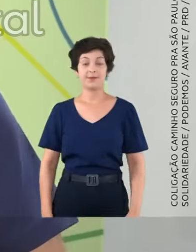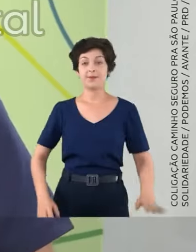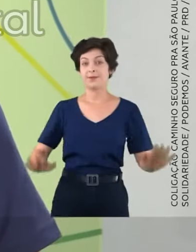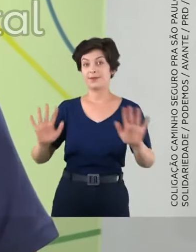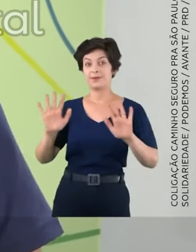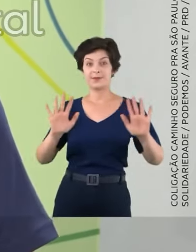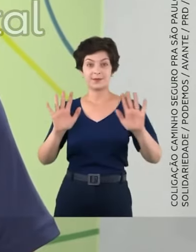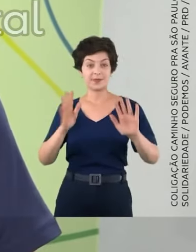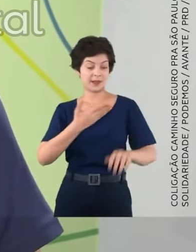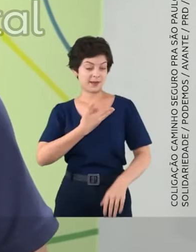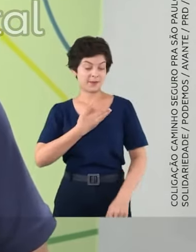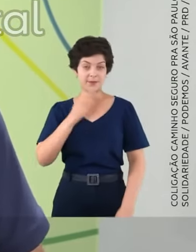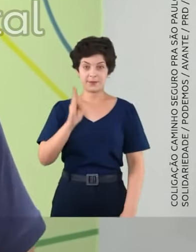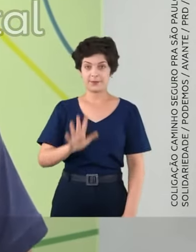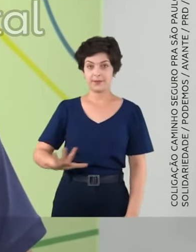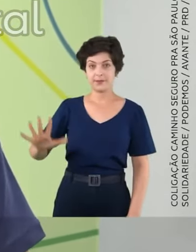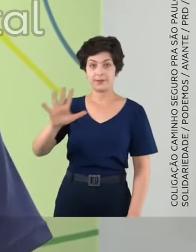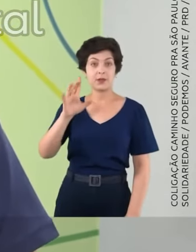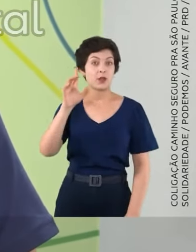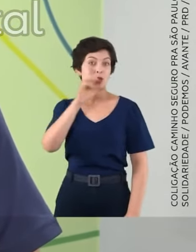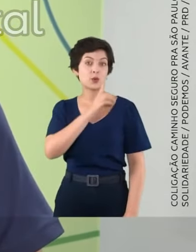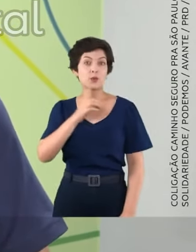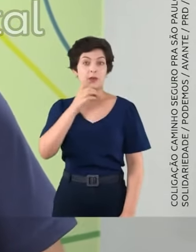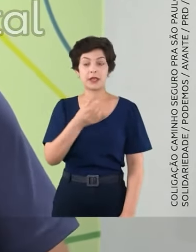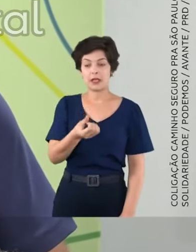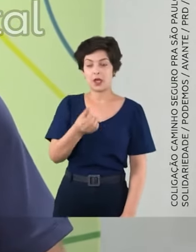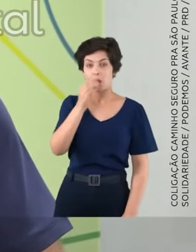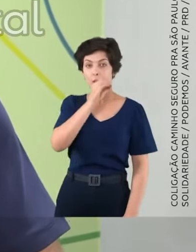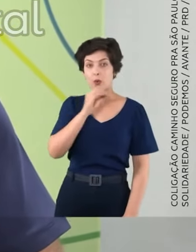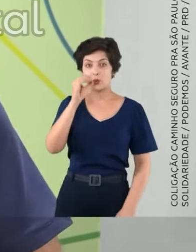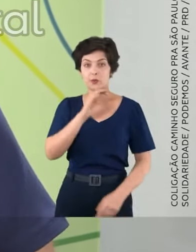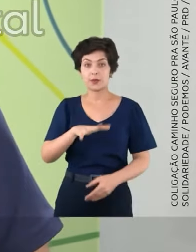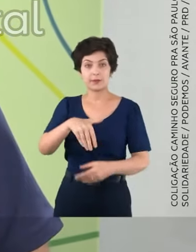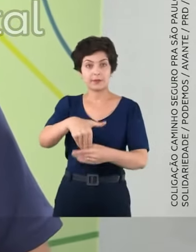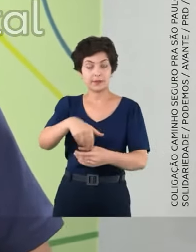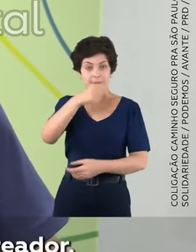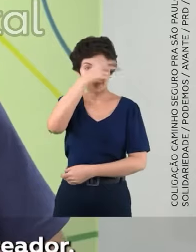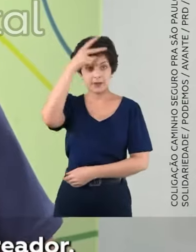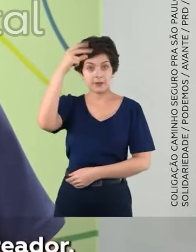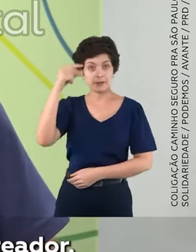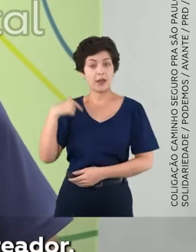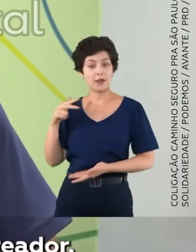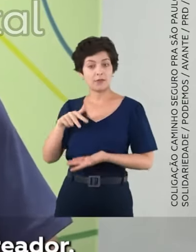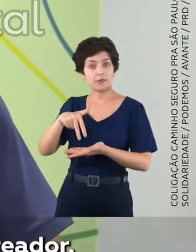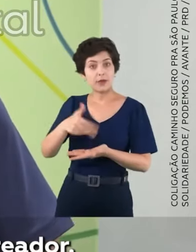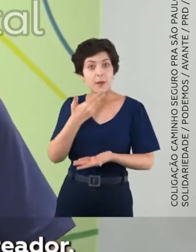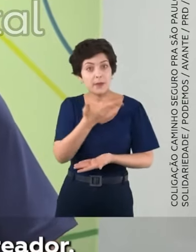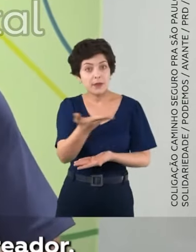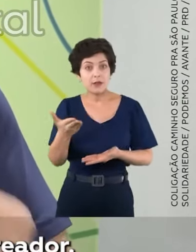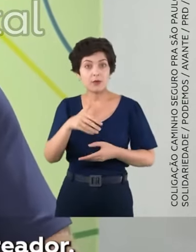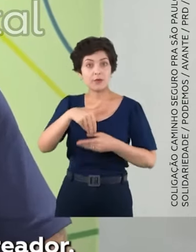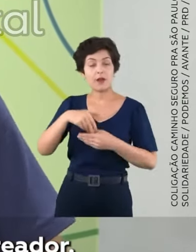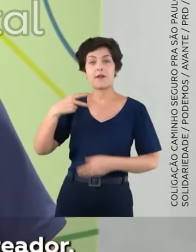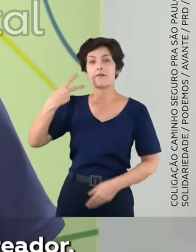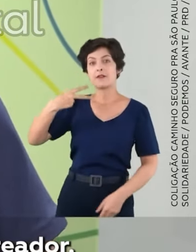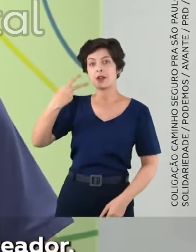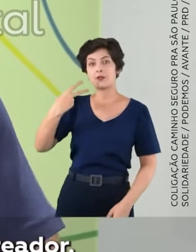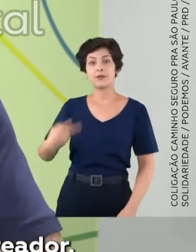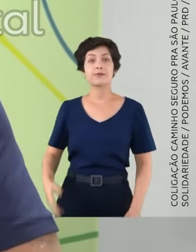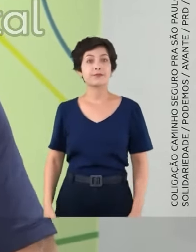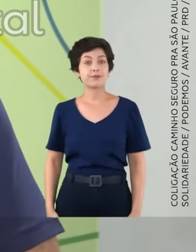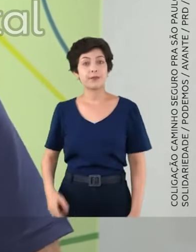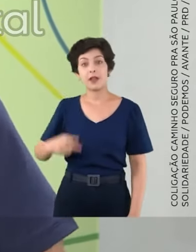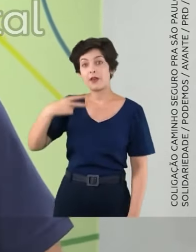Olá, amigos de todo o Brasil. Domingo, dia 6 de outubro, eleições municipais. Eu vim aqui para pedir o seu voto para vereador.